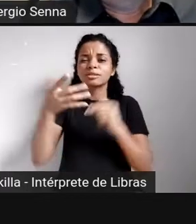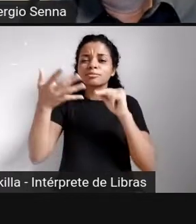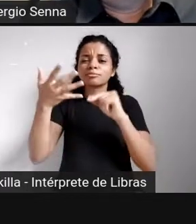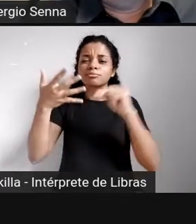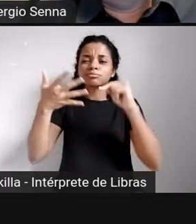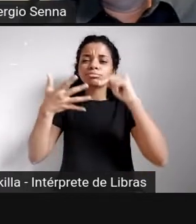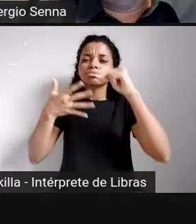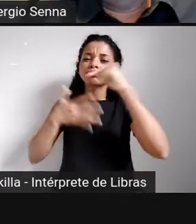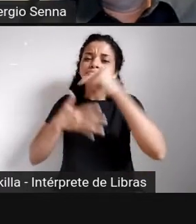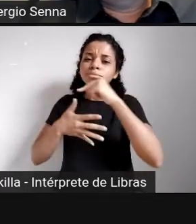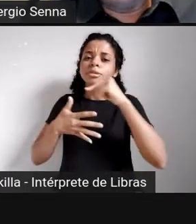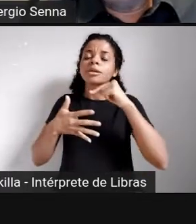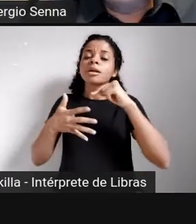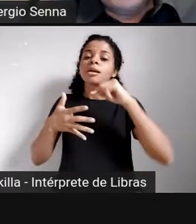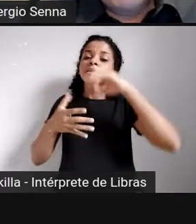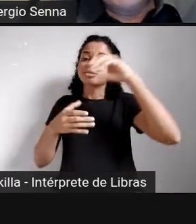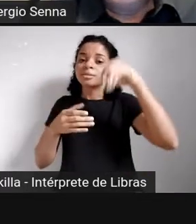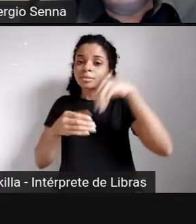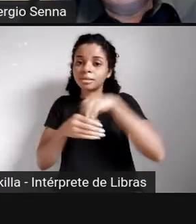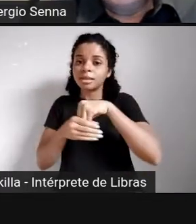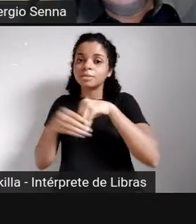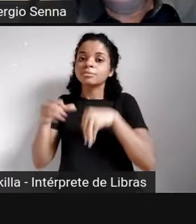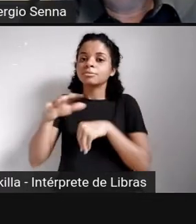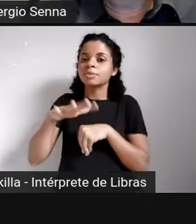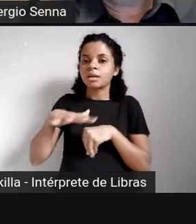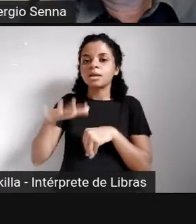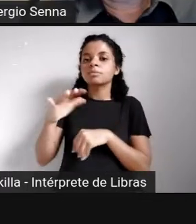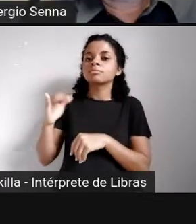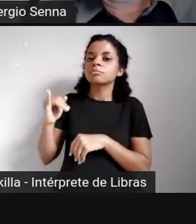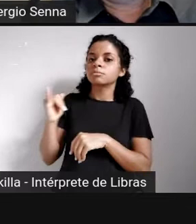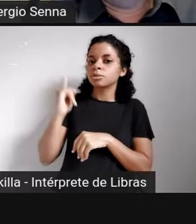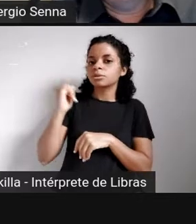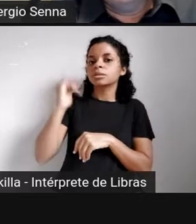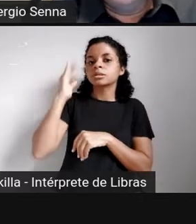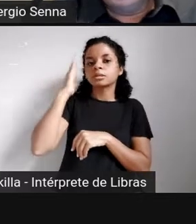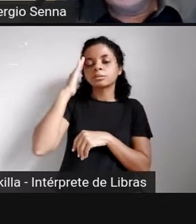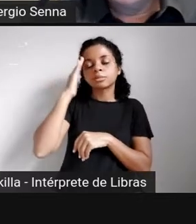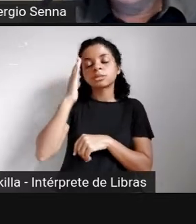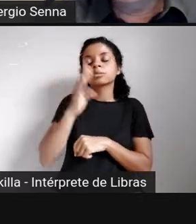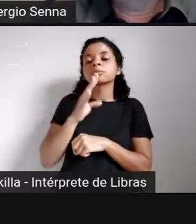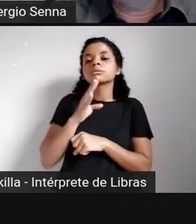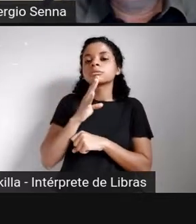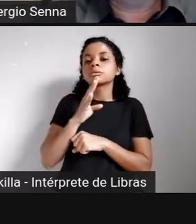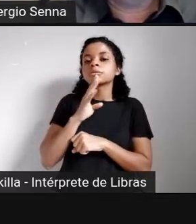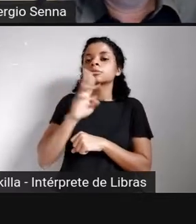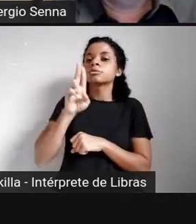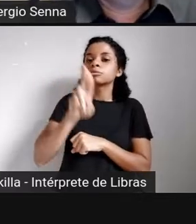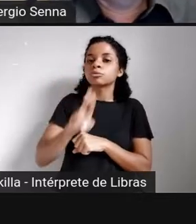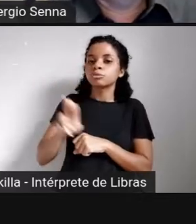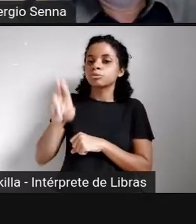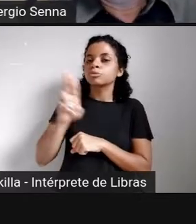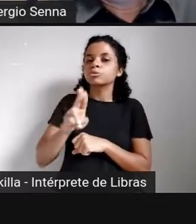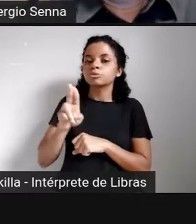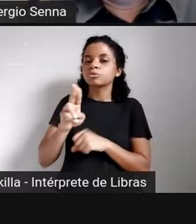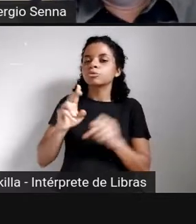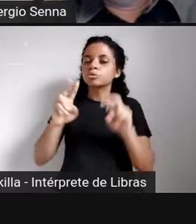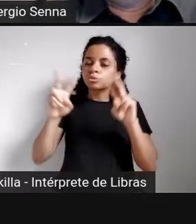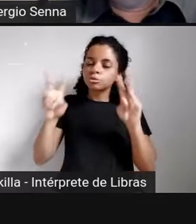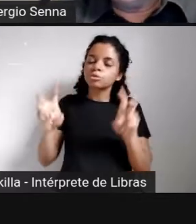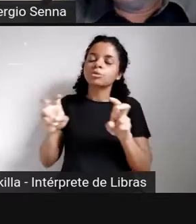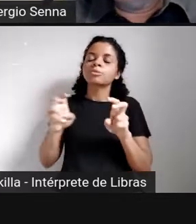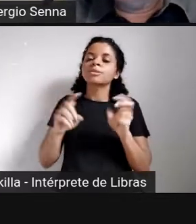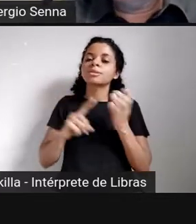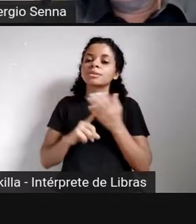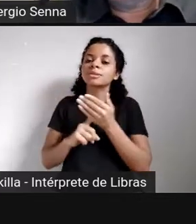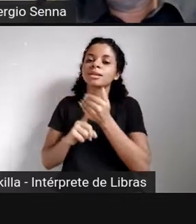que devem ser levadas em consideração quando o uso desse tipo de tecnologia, de